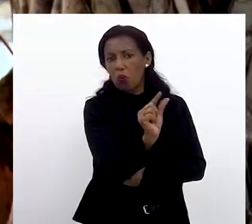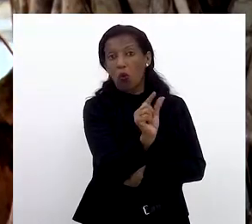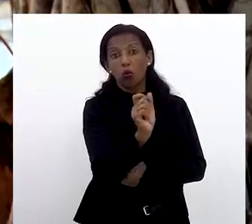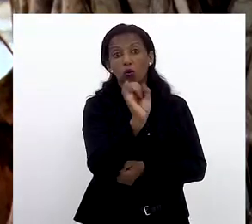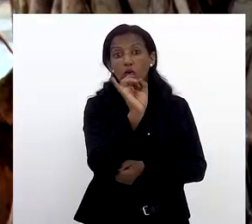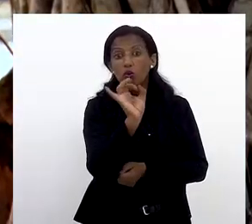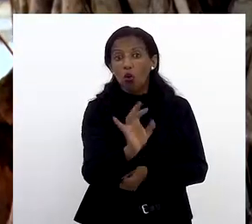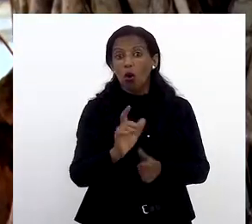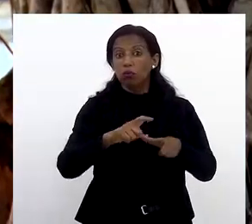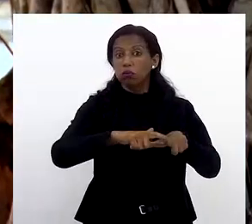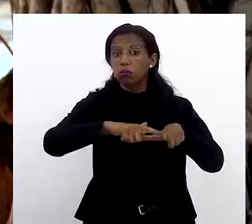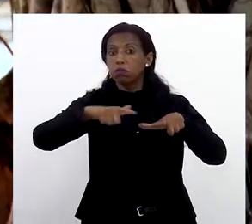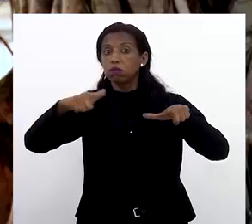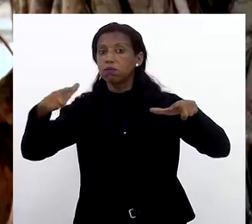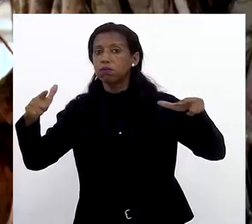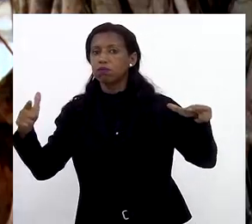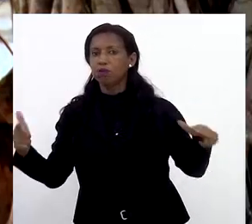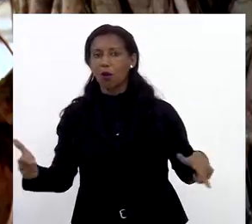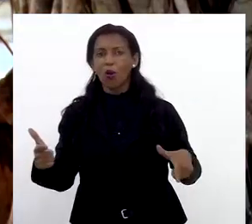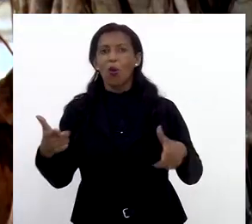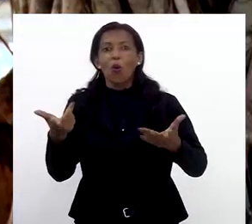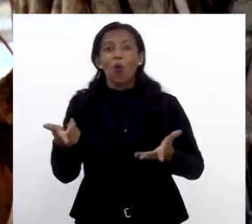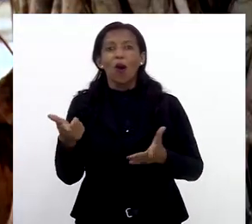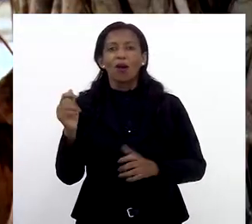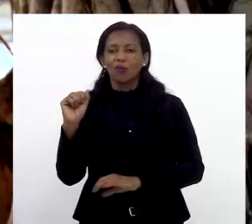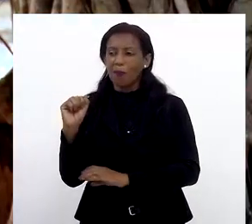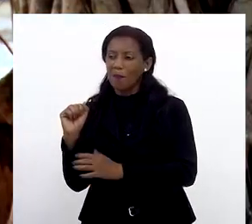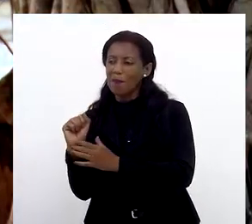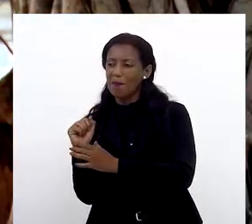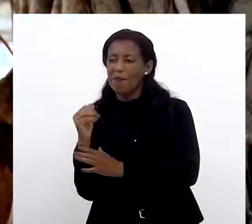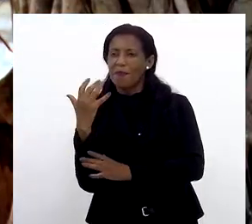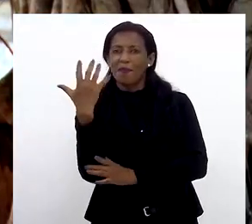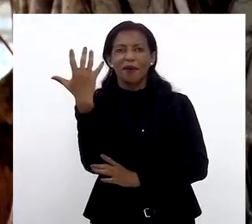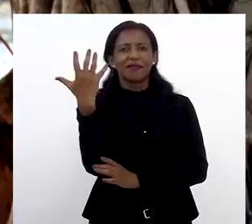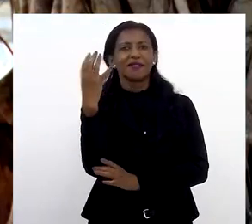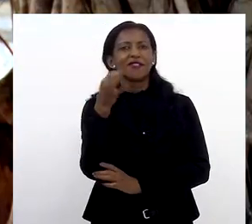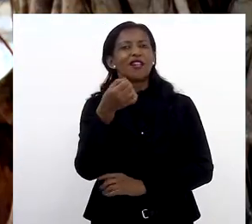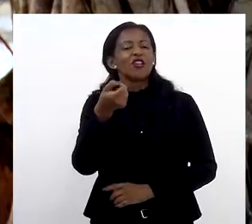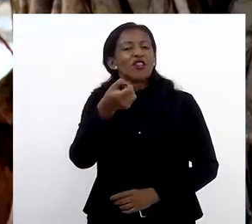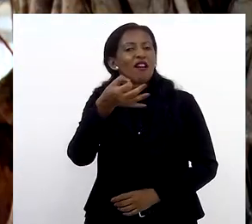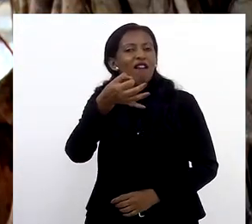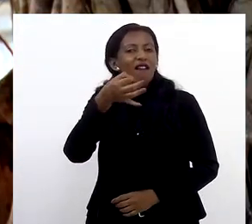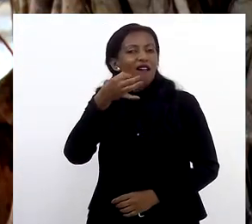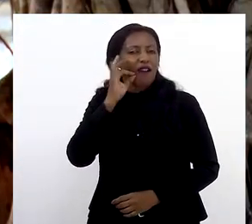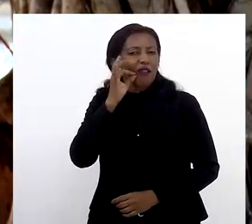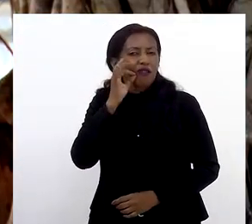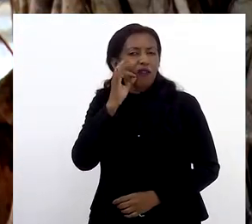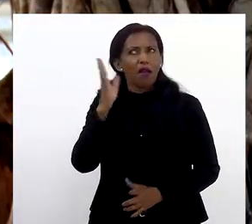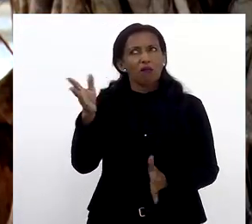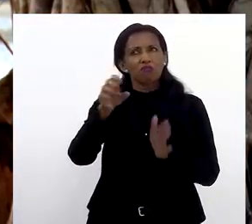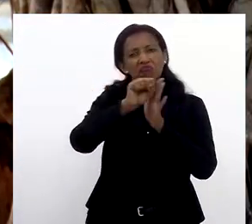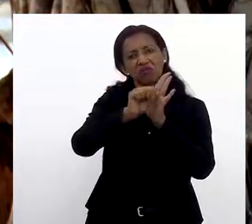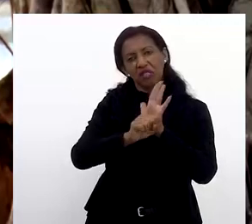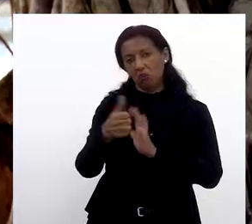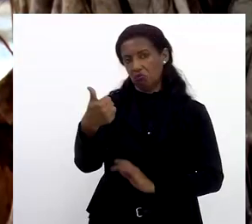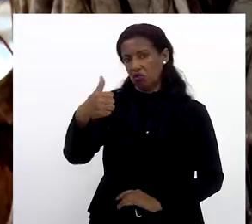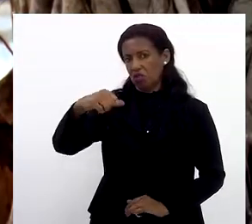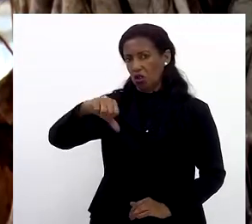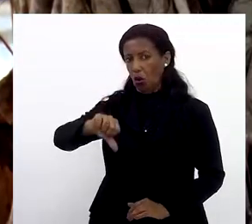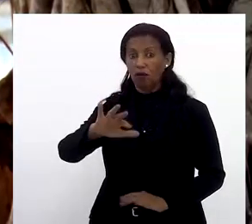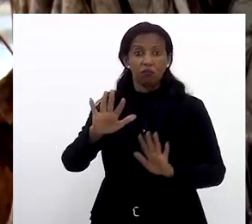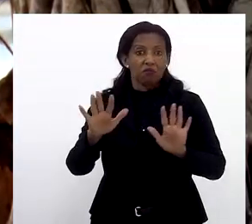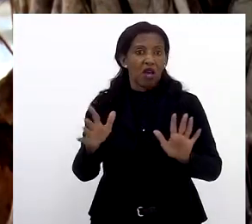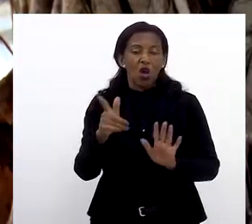fazendas, o que só foi aumentado quando do auge da produção de café na metade do século XIX.